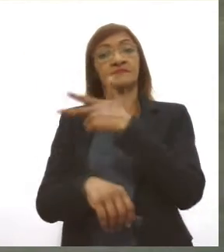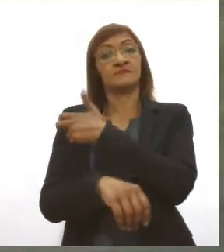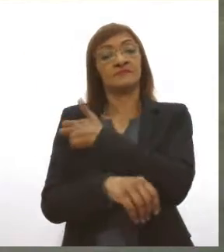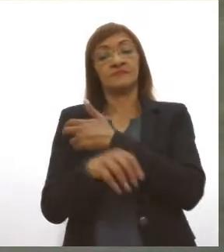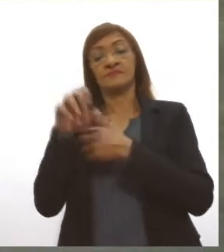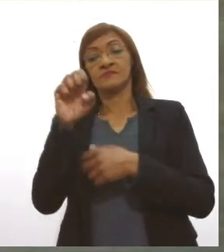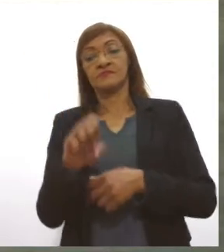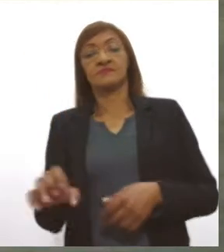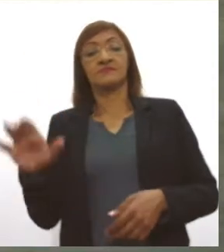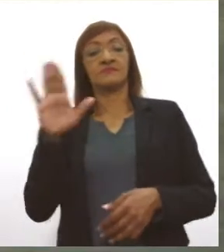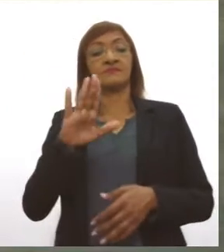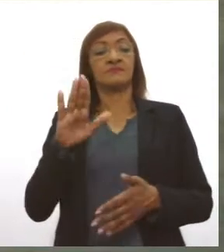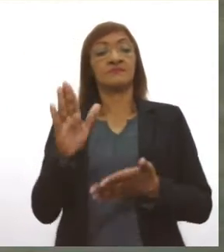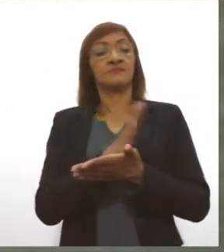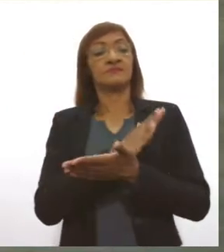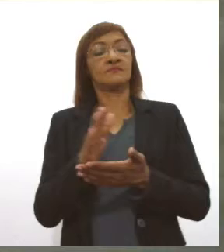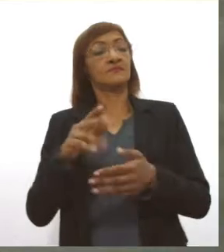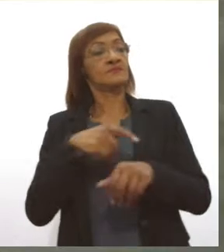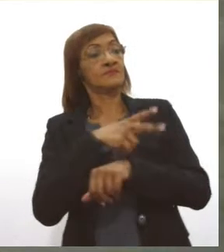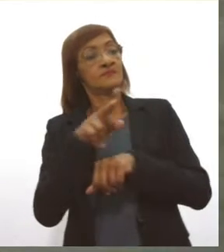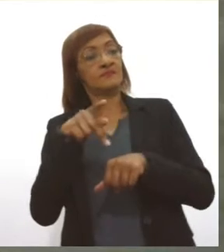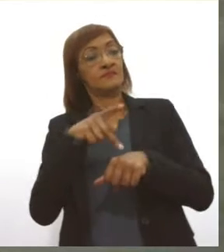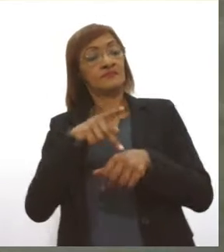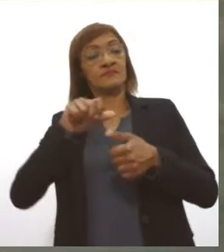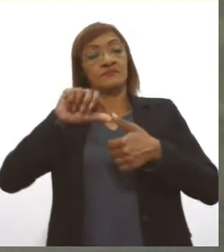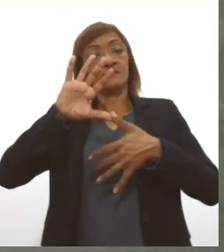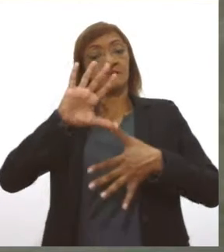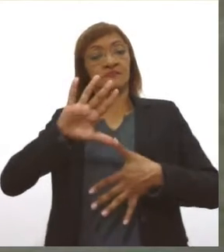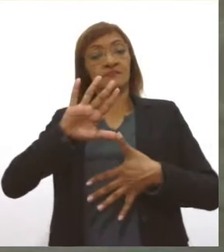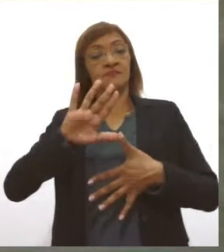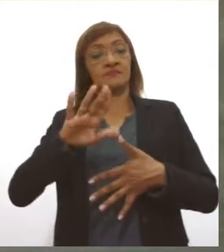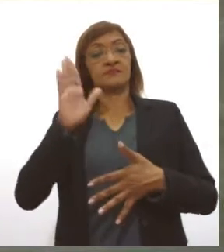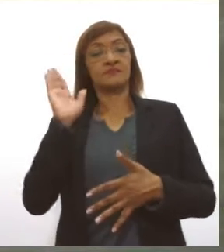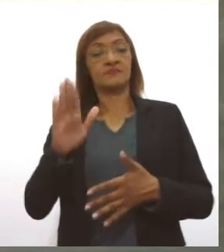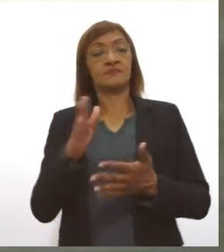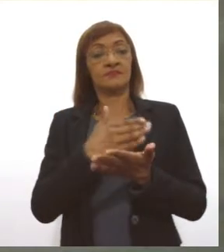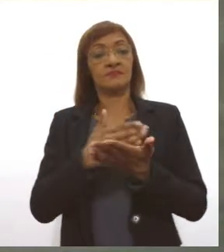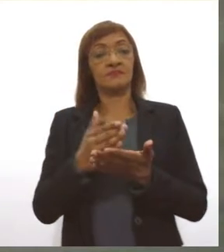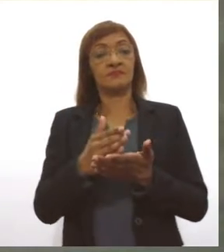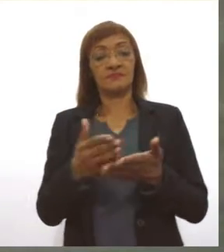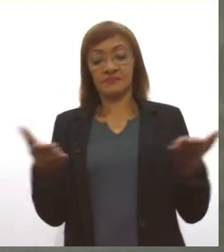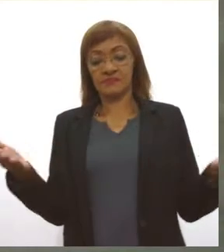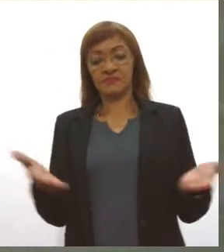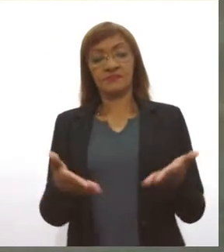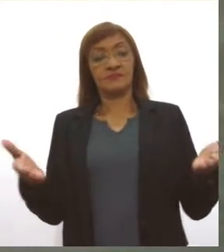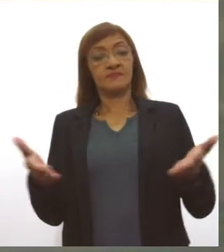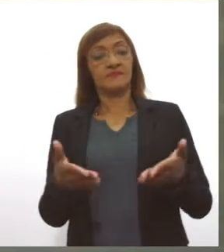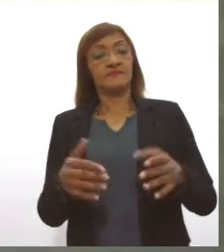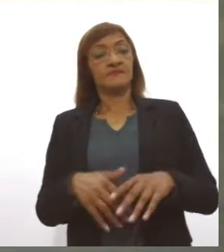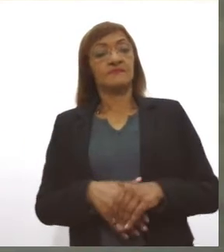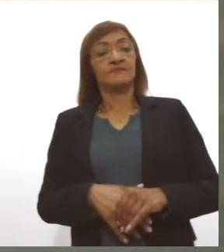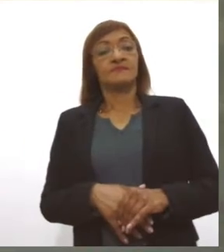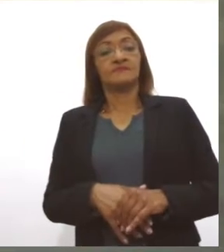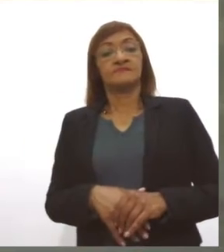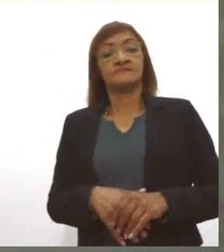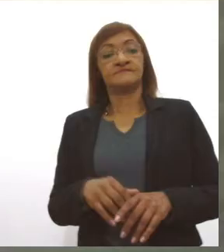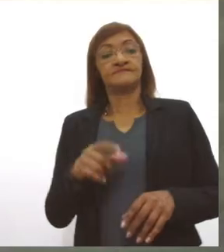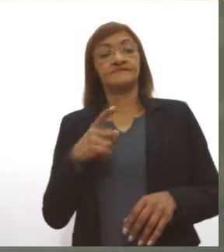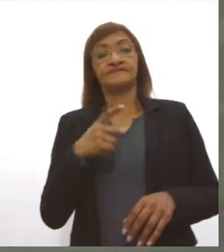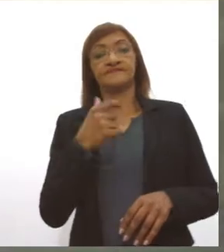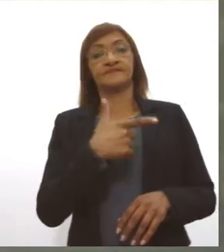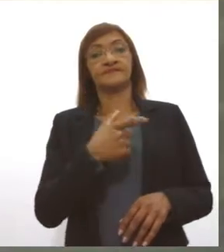alguns países, até inclusive da América Latina, a vacinação começa a partir de hoje e terão um 2021